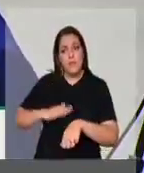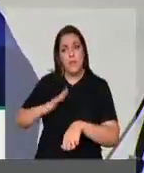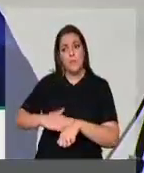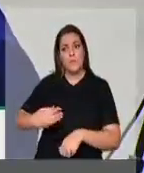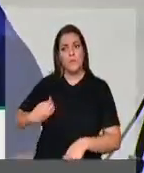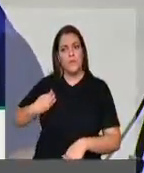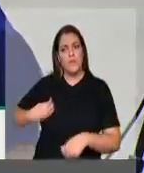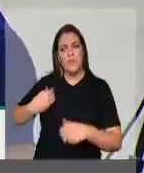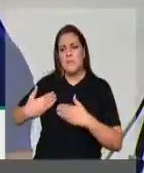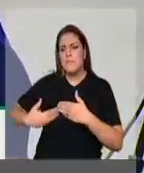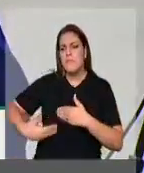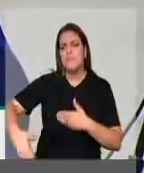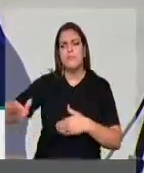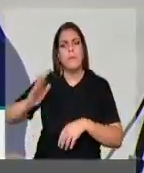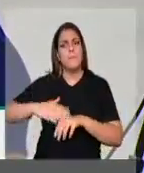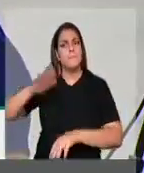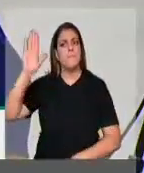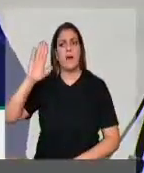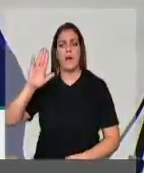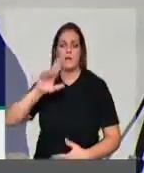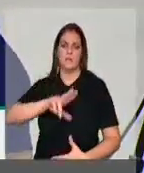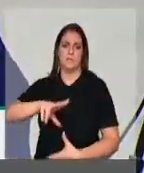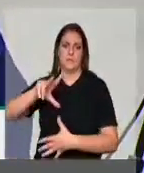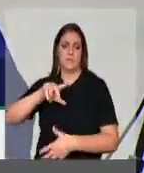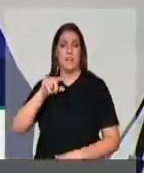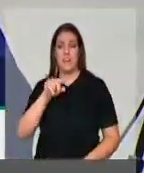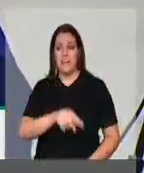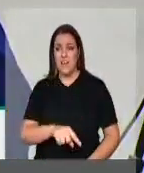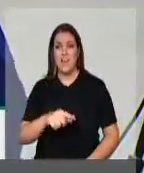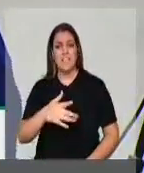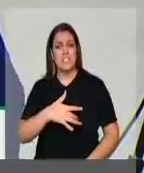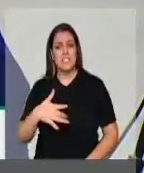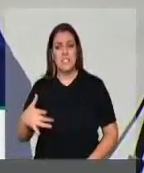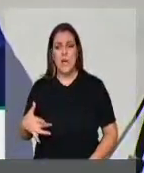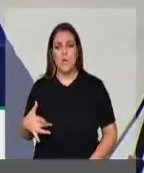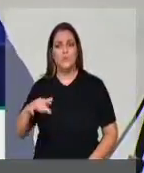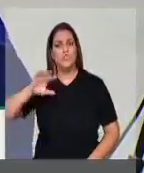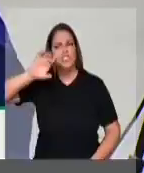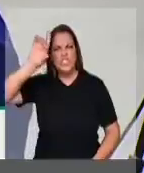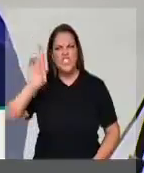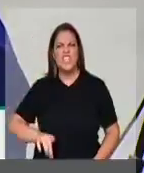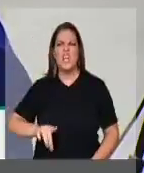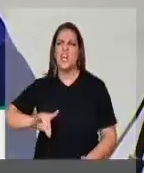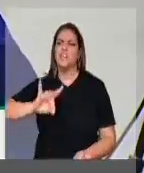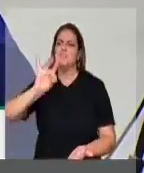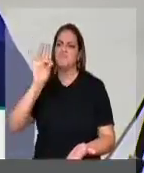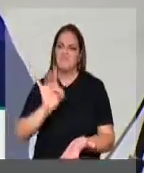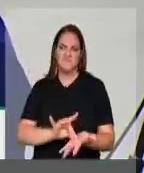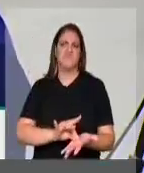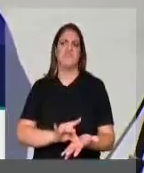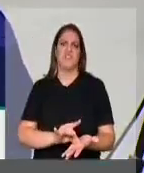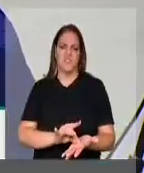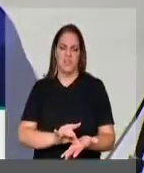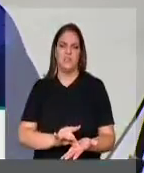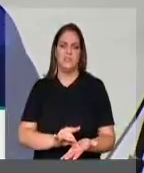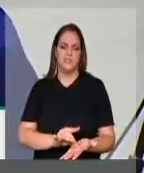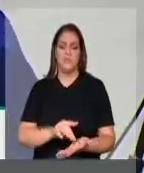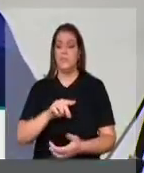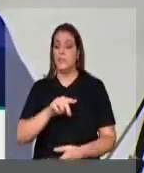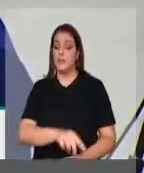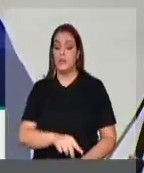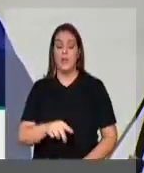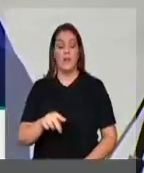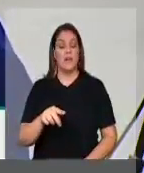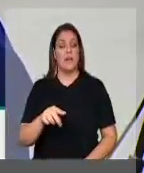da América Latina. Lá, saúde não é mercadoria, é direito. É o país onde menos se